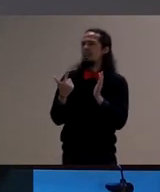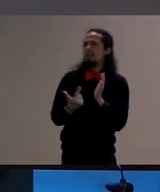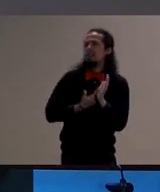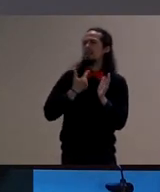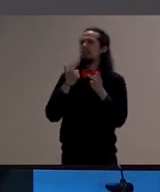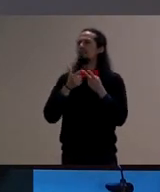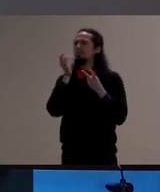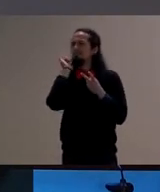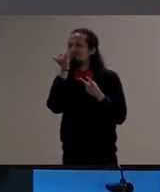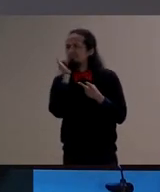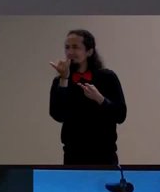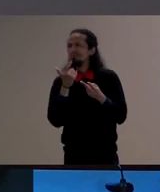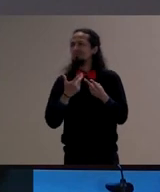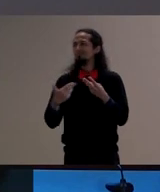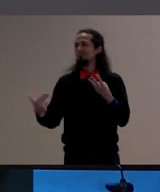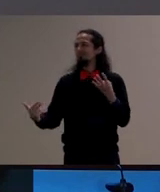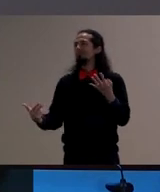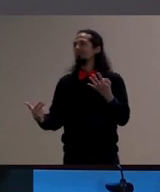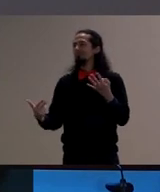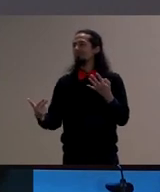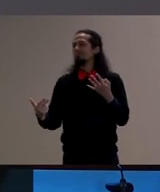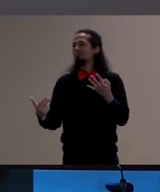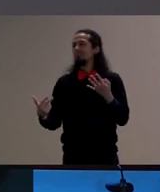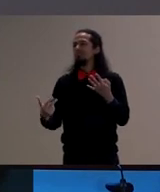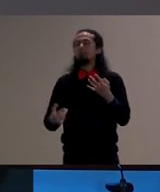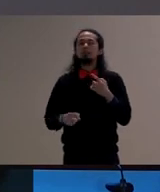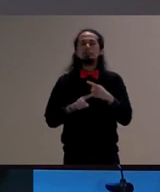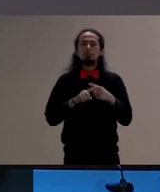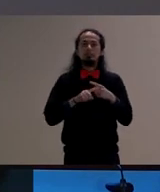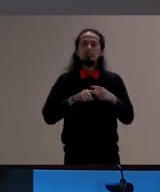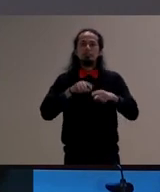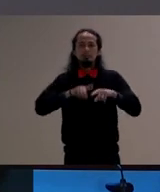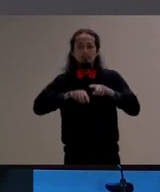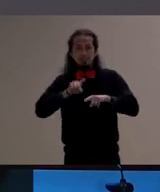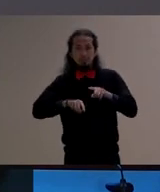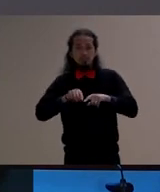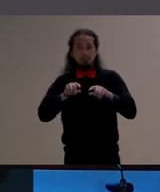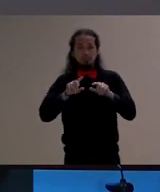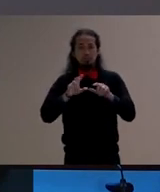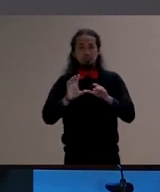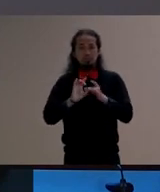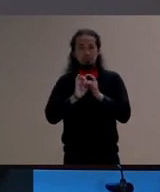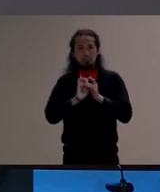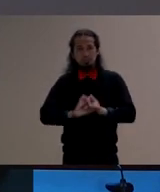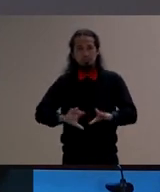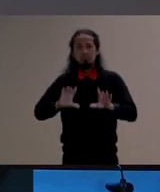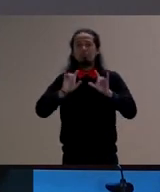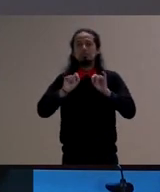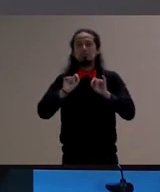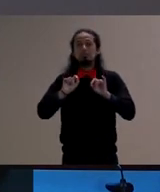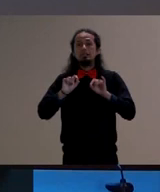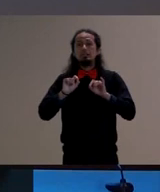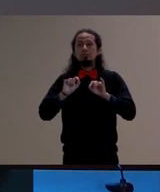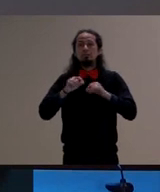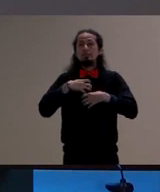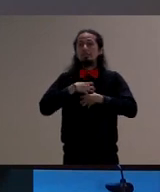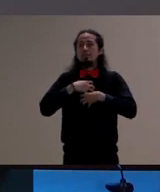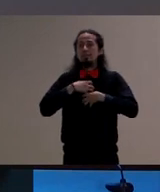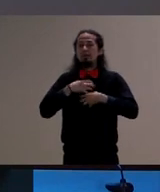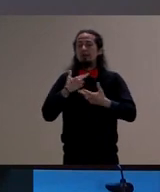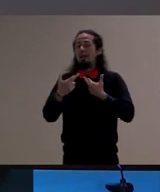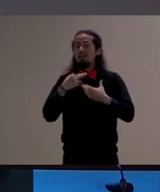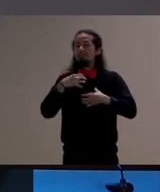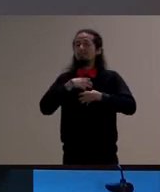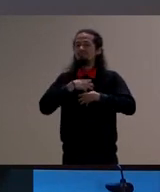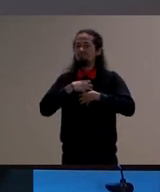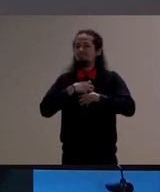porque de fato são objetos que permitem essa exploração que é sensorial essa relação mais